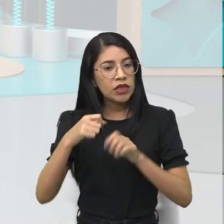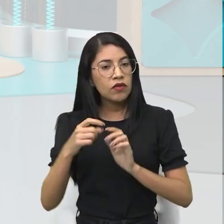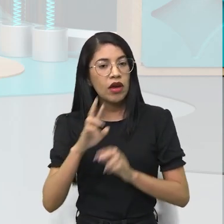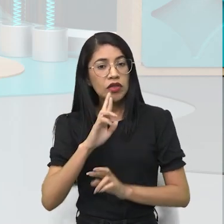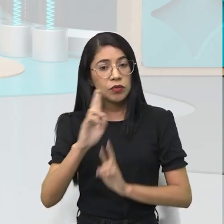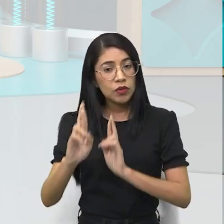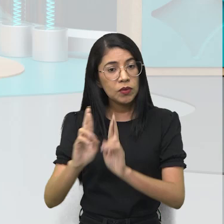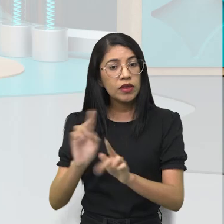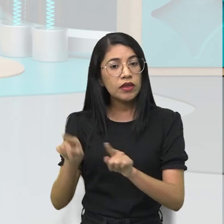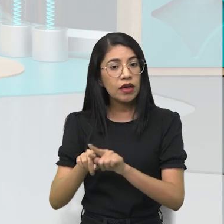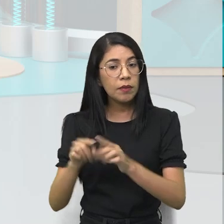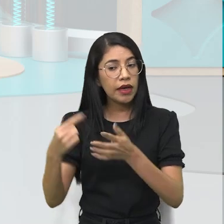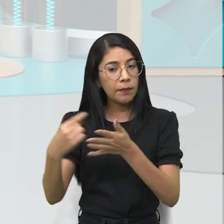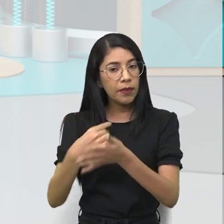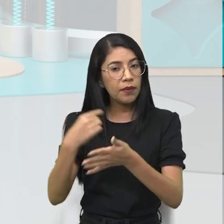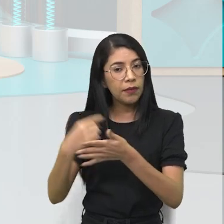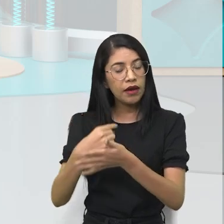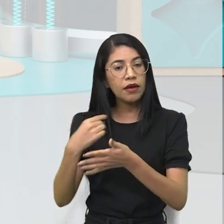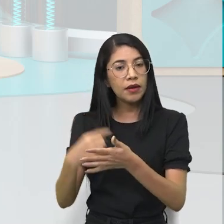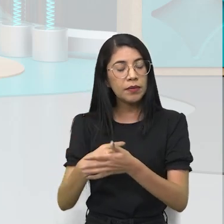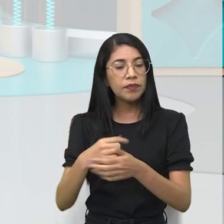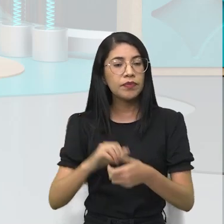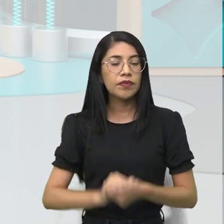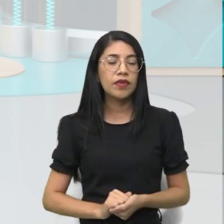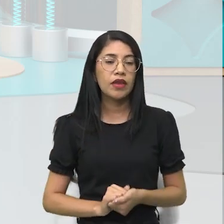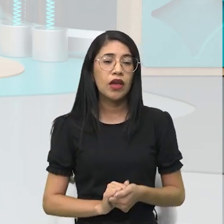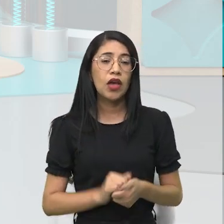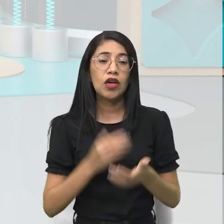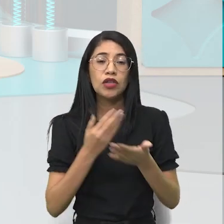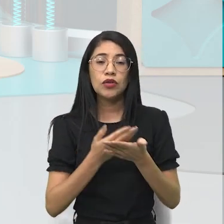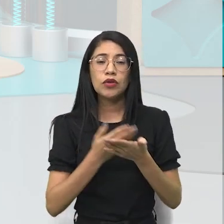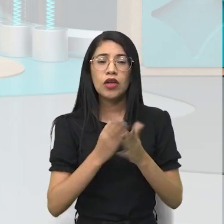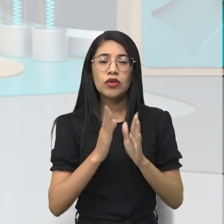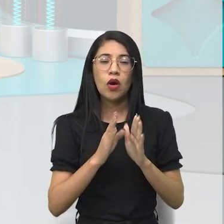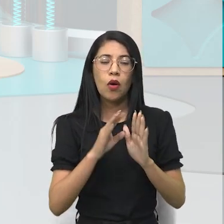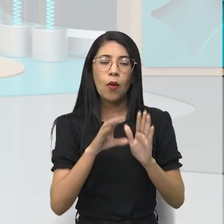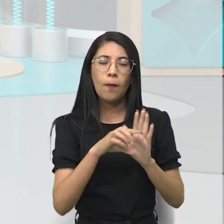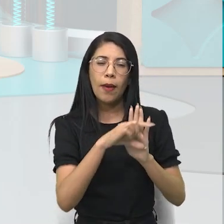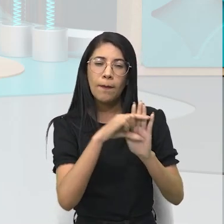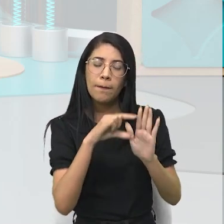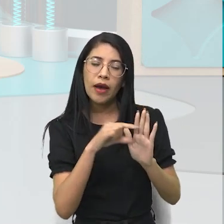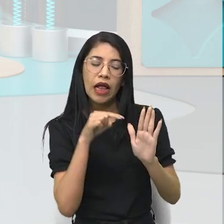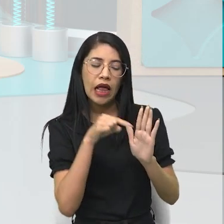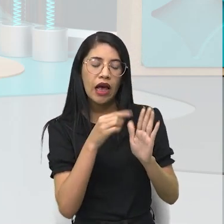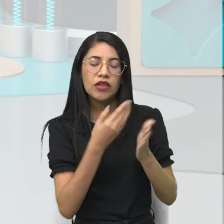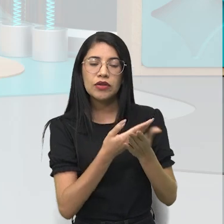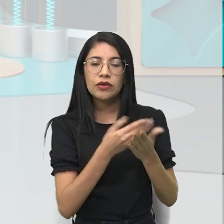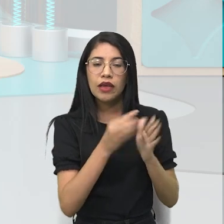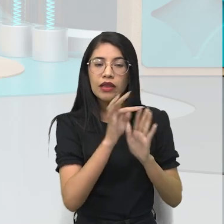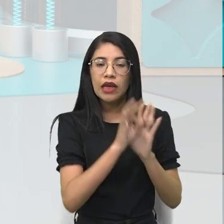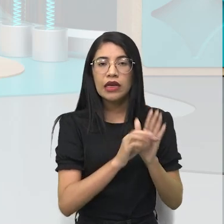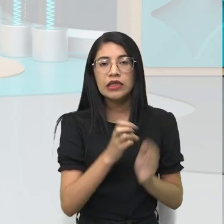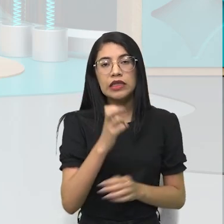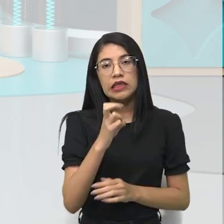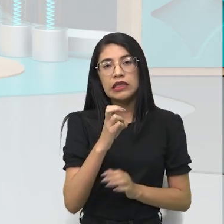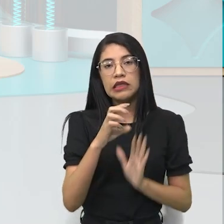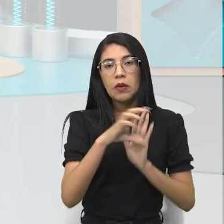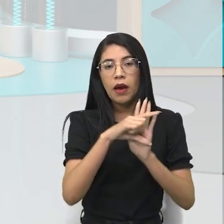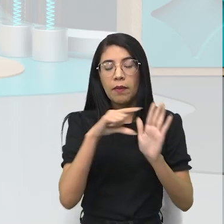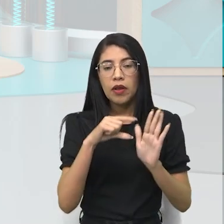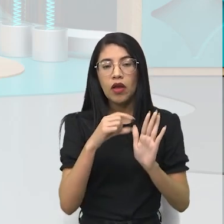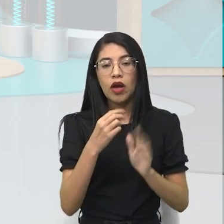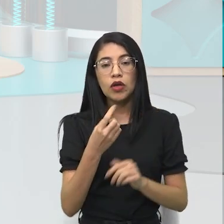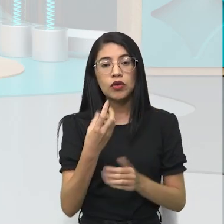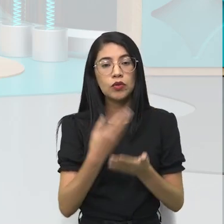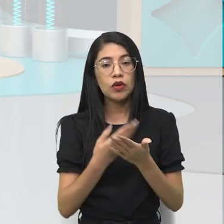questionamentos também, né? E estudar apenas uma parte da pesquisa também não é legal. Ah, e tem cinco capítulos, eu vou estudar